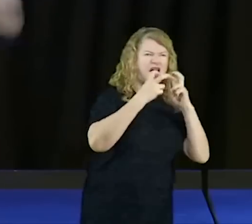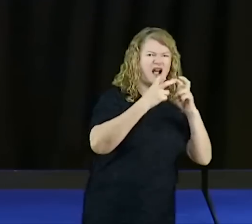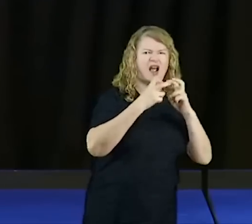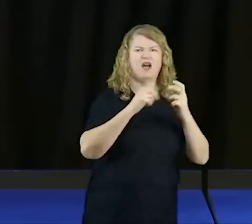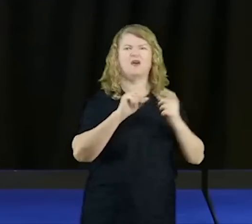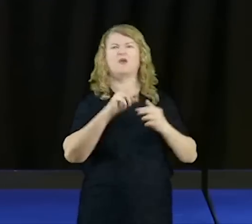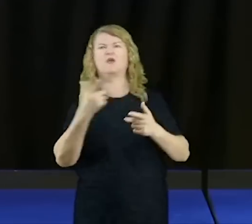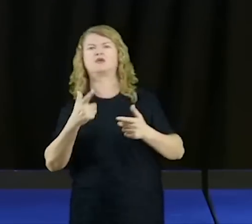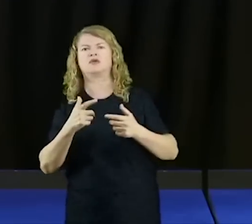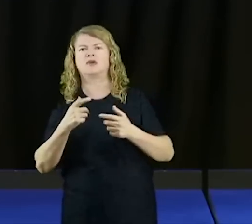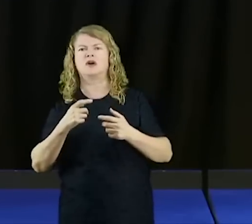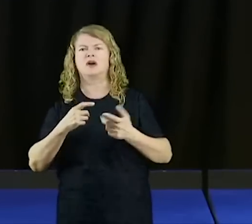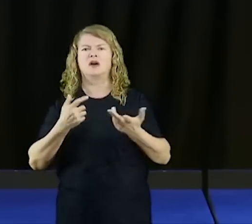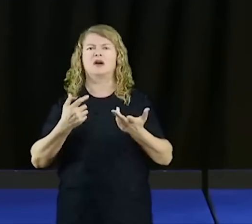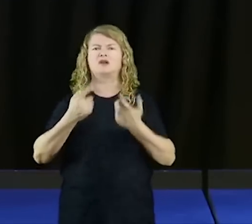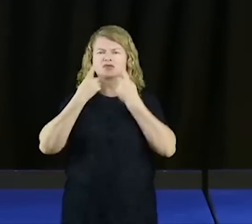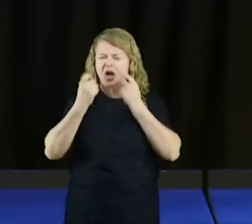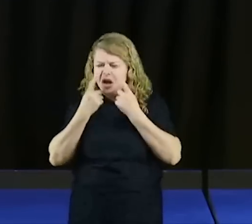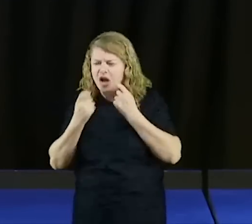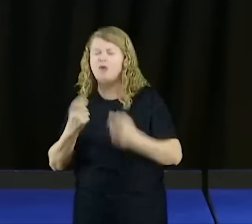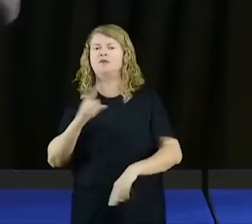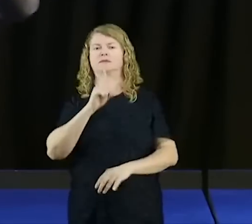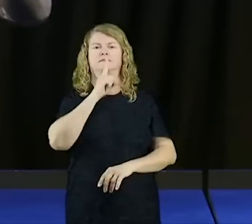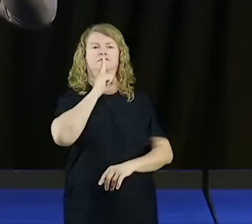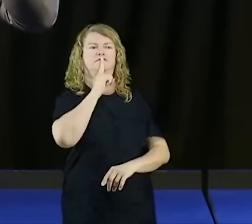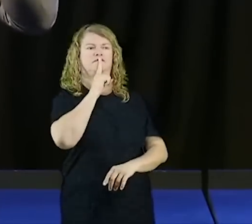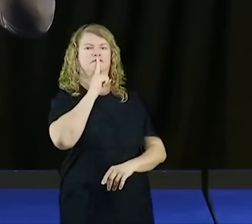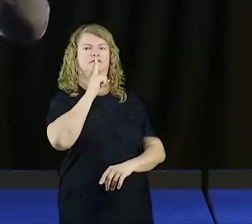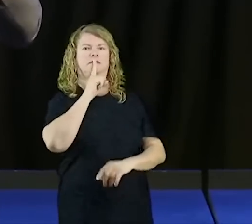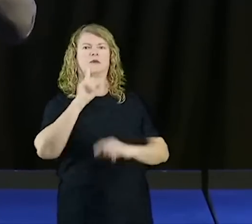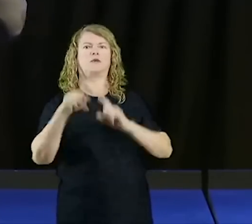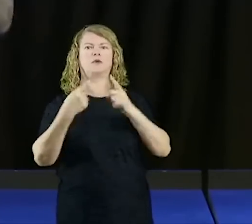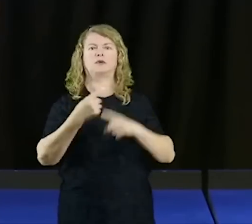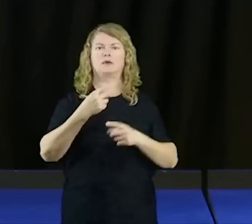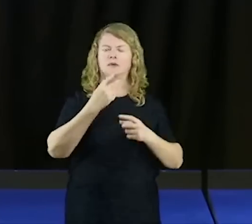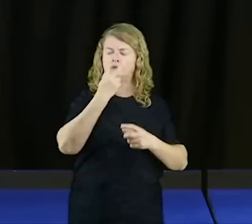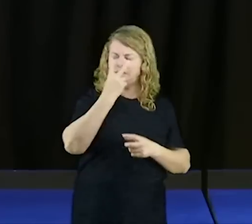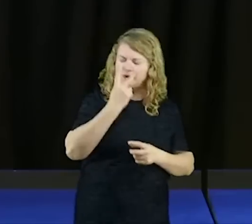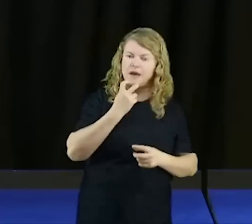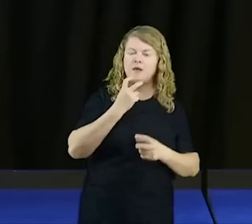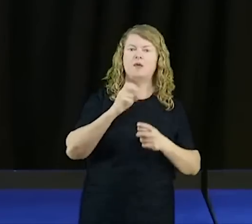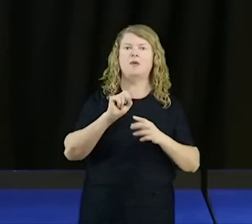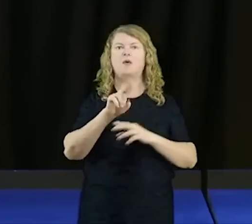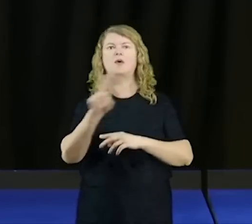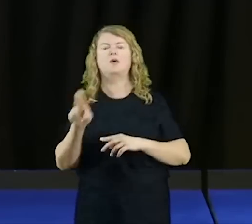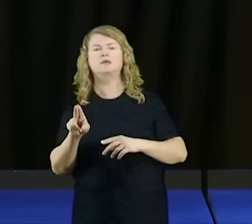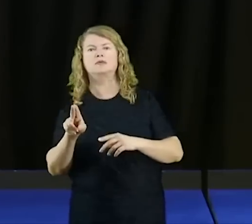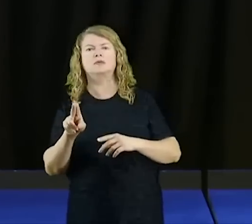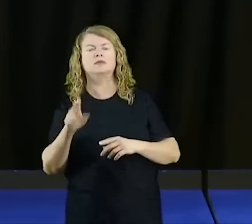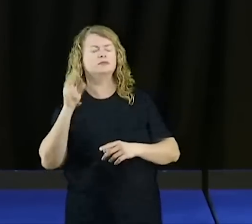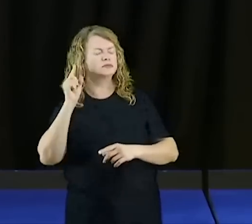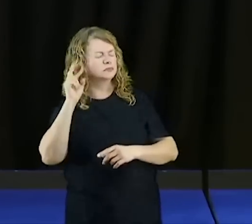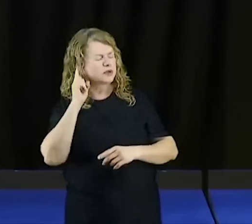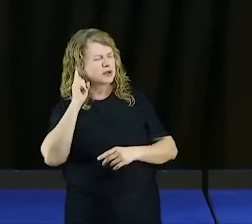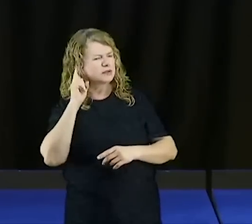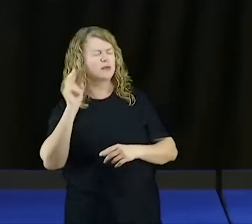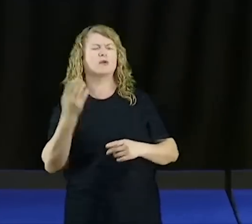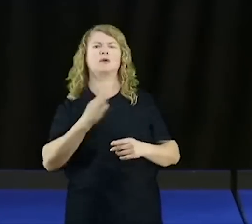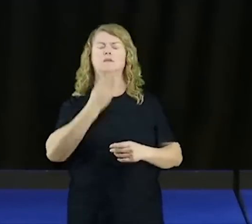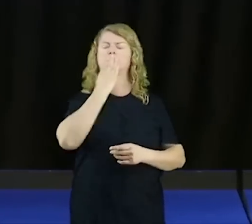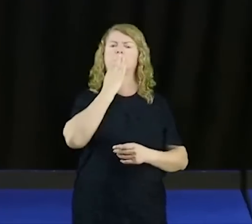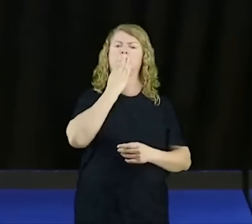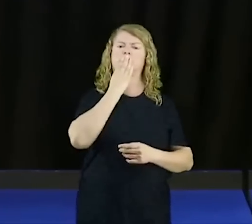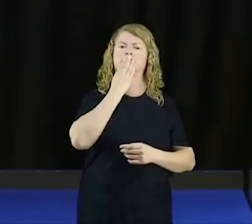convencer, um fica calado, um manifesta com cegueira, outro com surdez, outro com mudez,